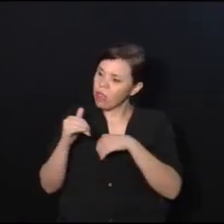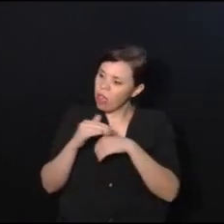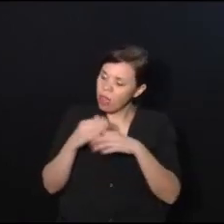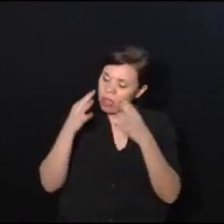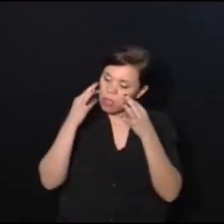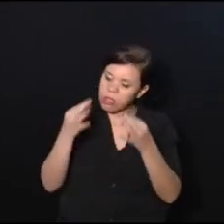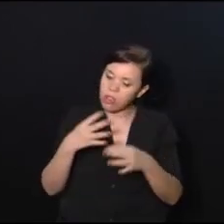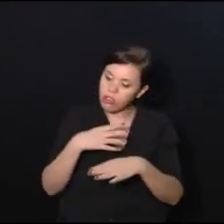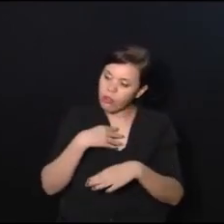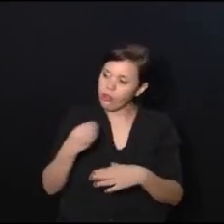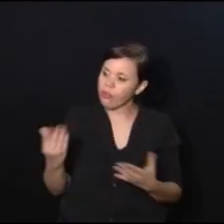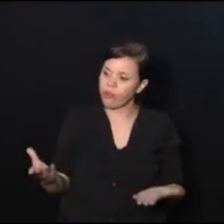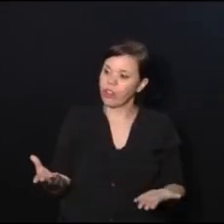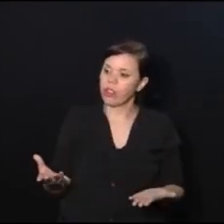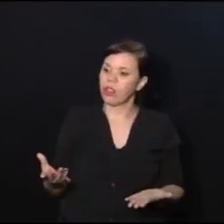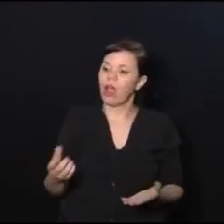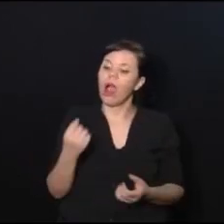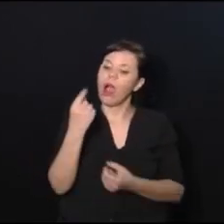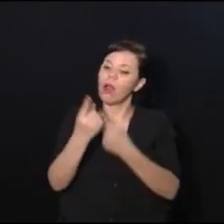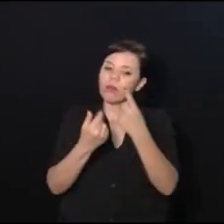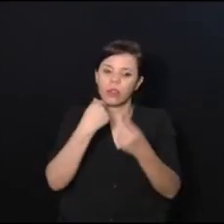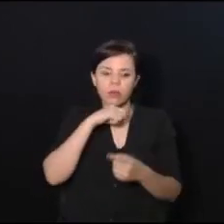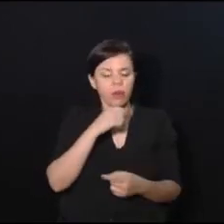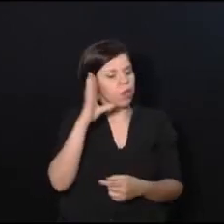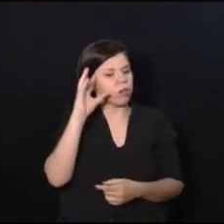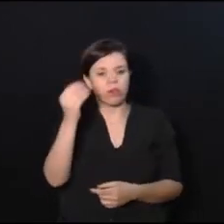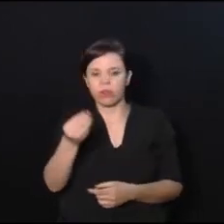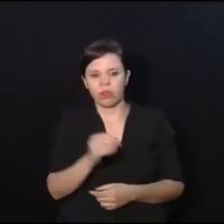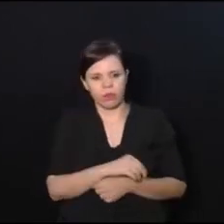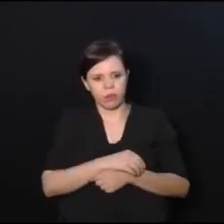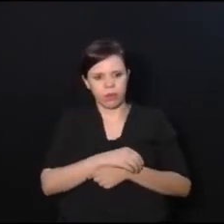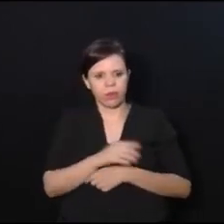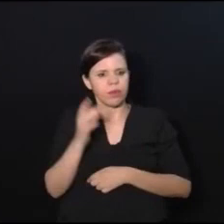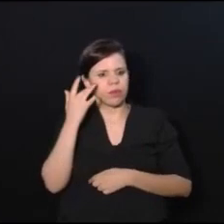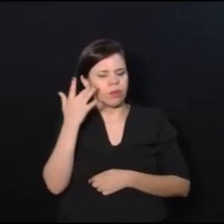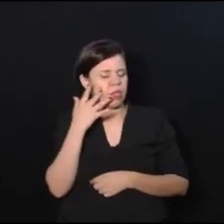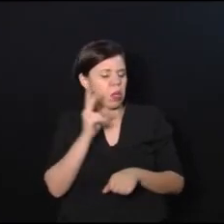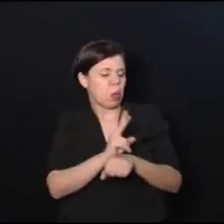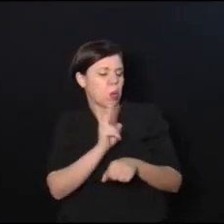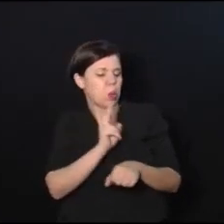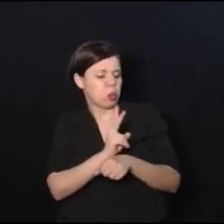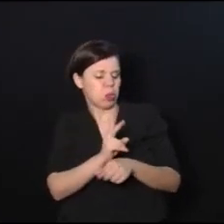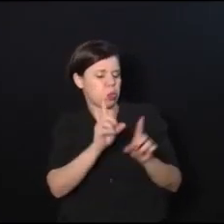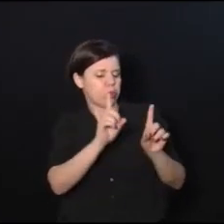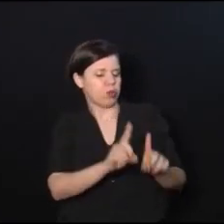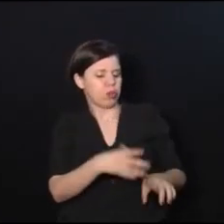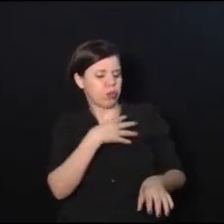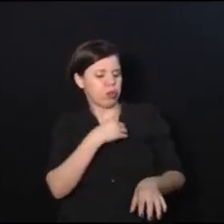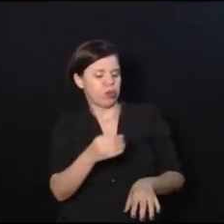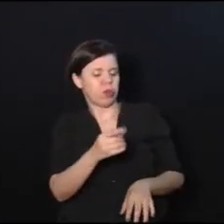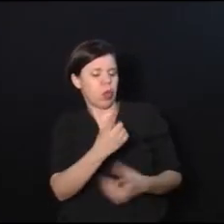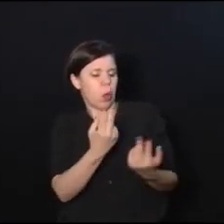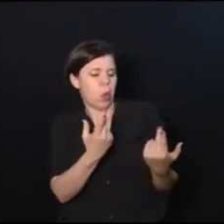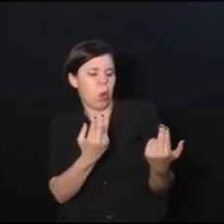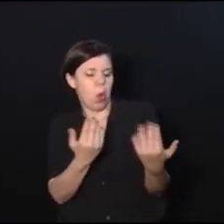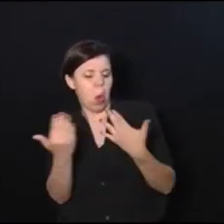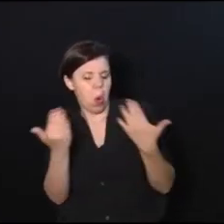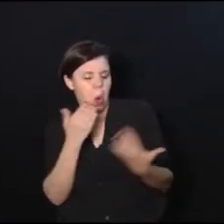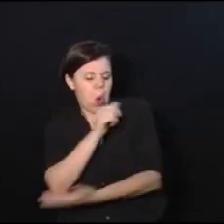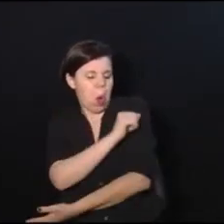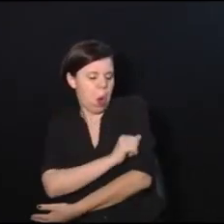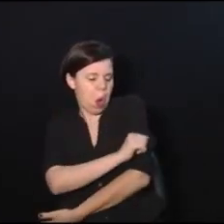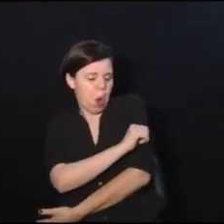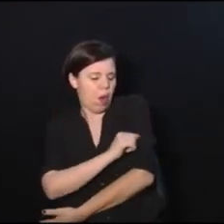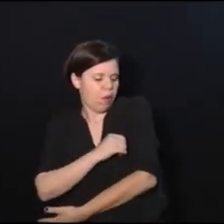tem gente que não consegue entender isso. Ela acha que cuidando da deficiência do filho, sendo a enfermeira do filho, ela está fazendo